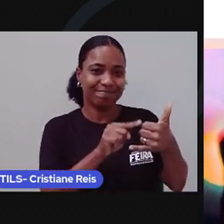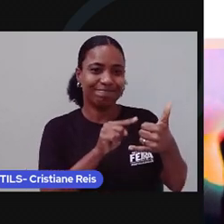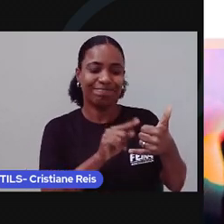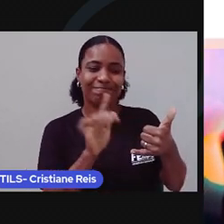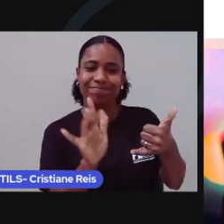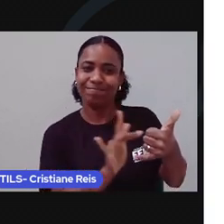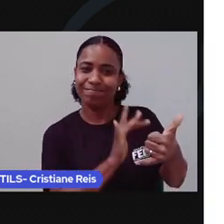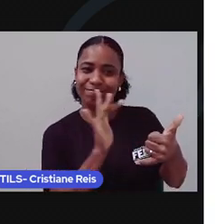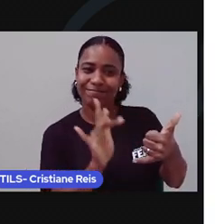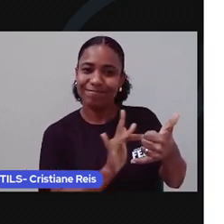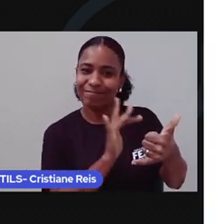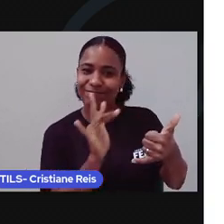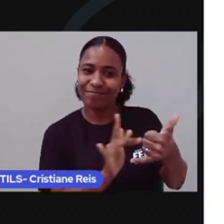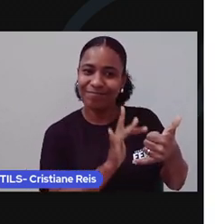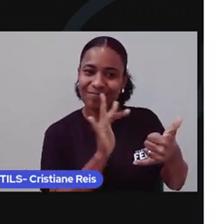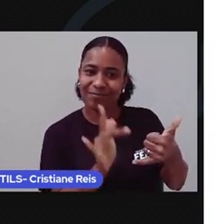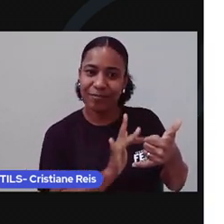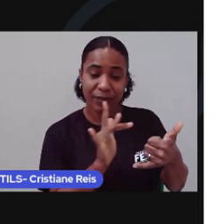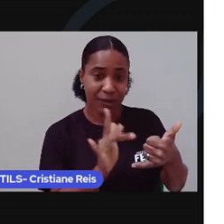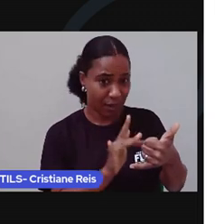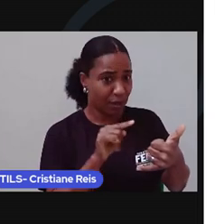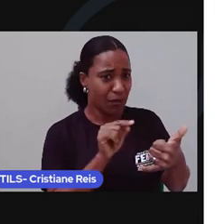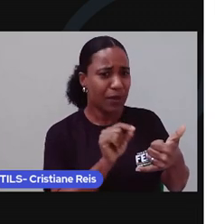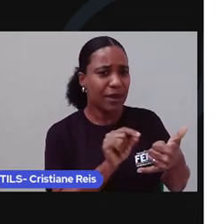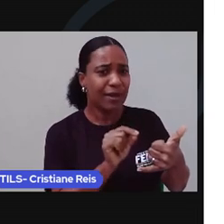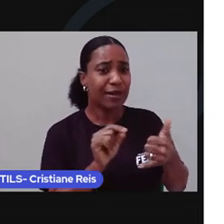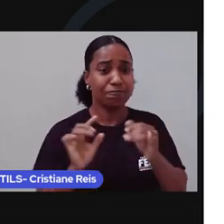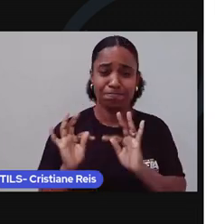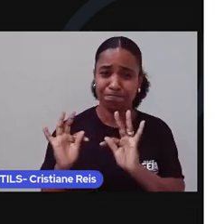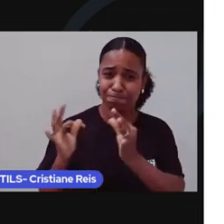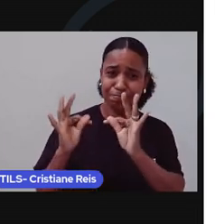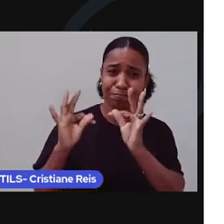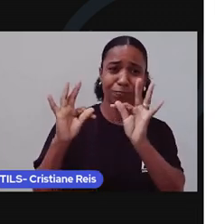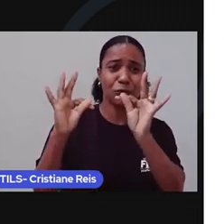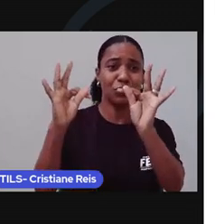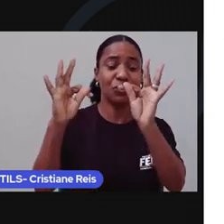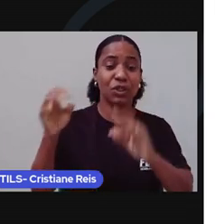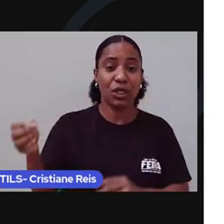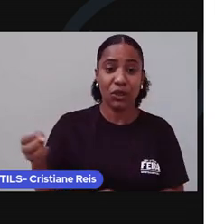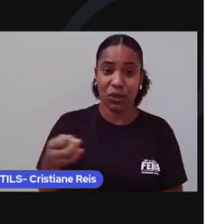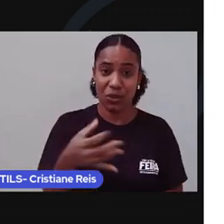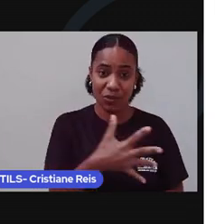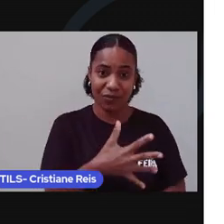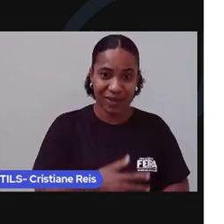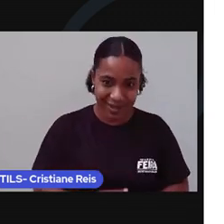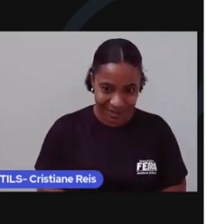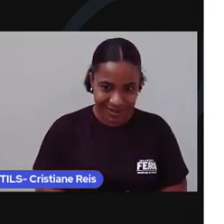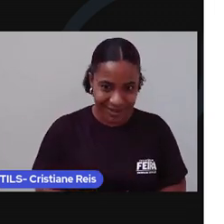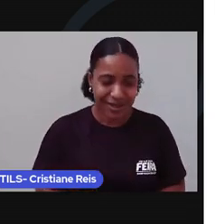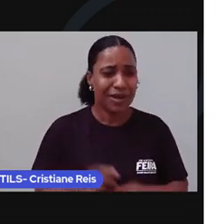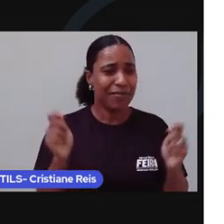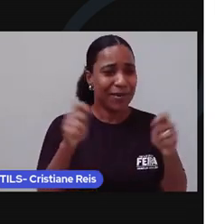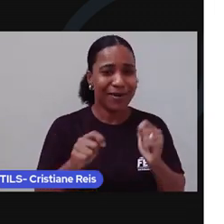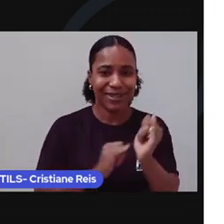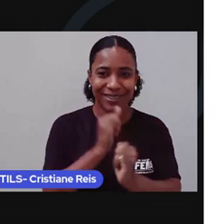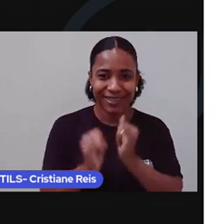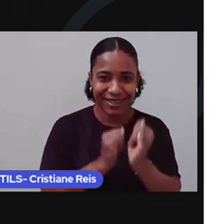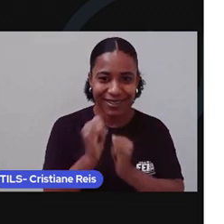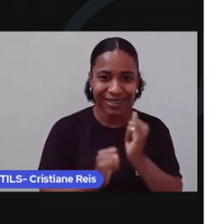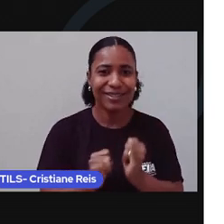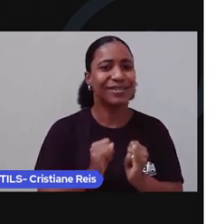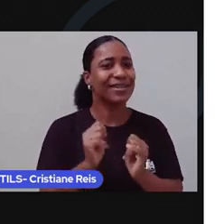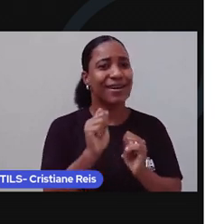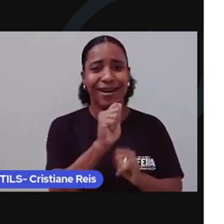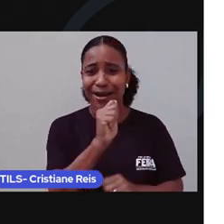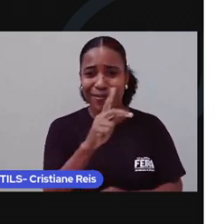aparelhos de celular com uma tecnologia mais moderna, que possibilitam ao usuário se conectar à internet e usar aplicativos